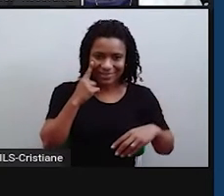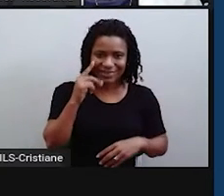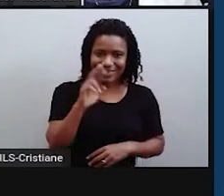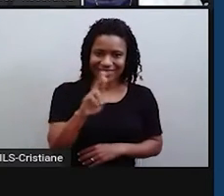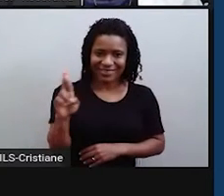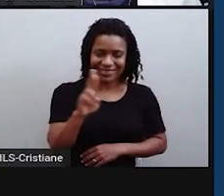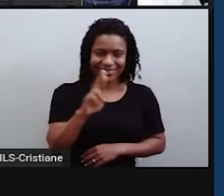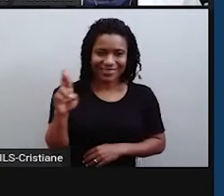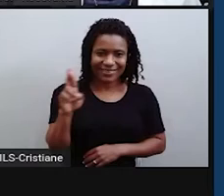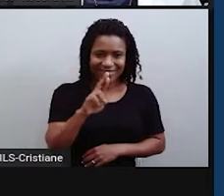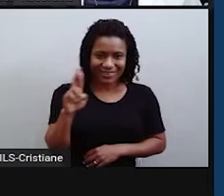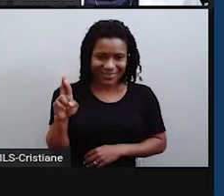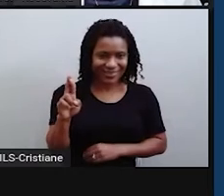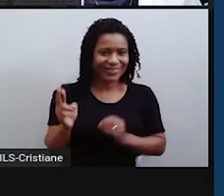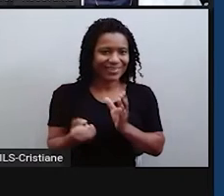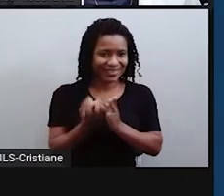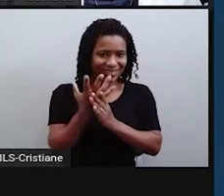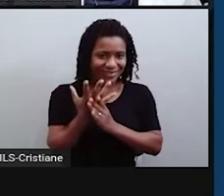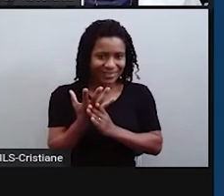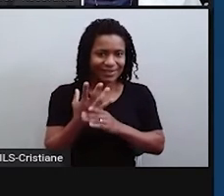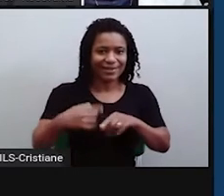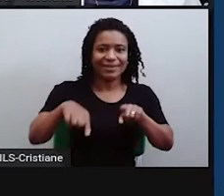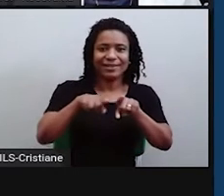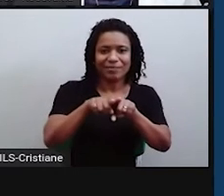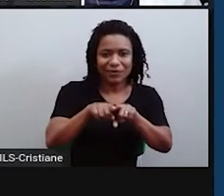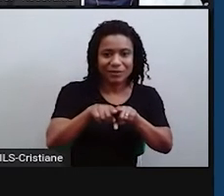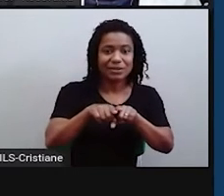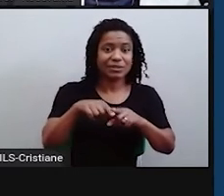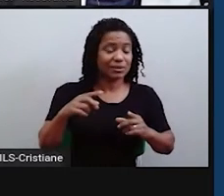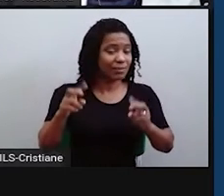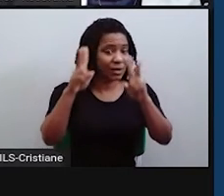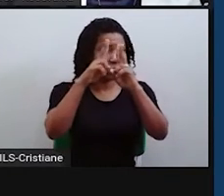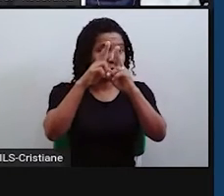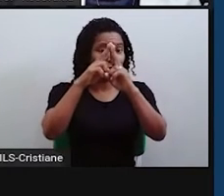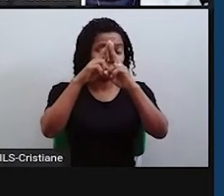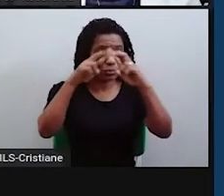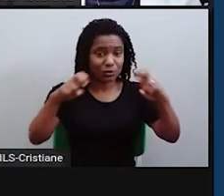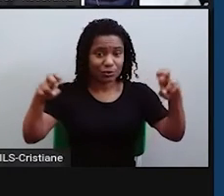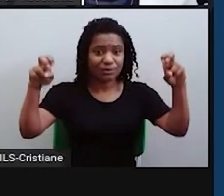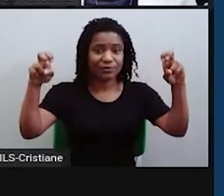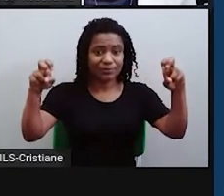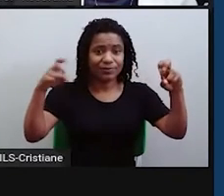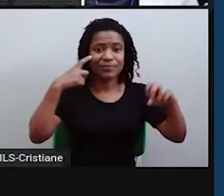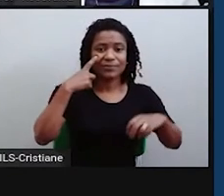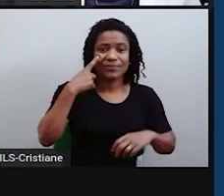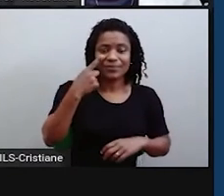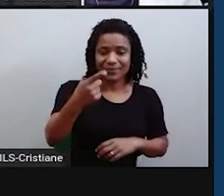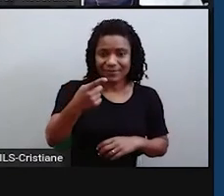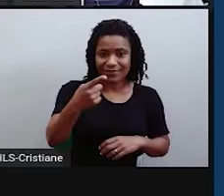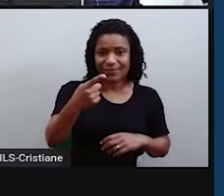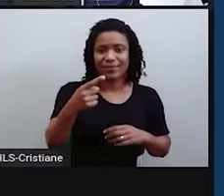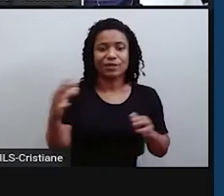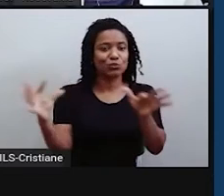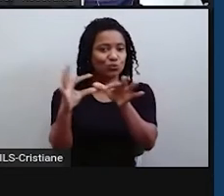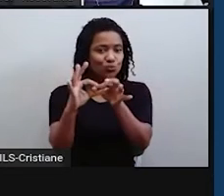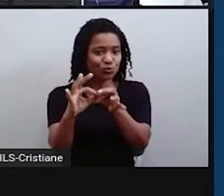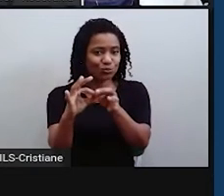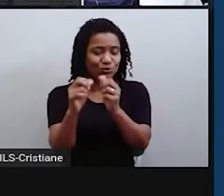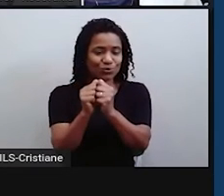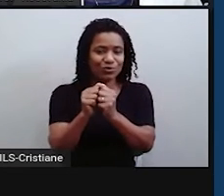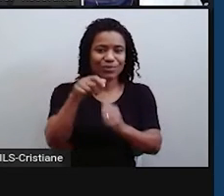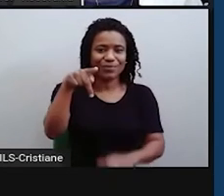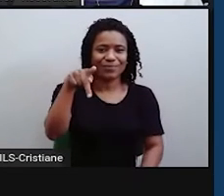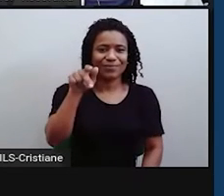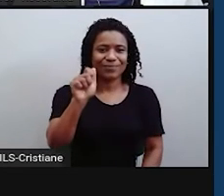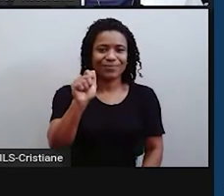Iguaçu, Poção, Oeste de Santa Catarina, né? Desculpa, de cá, de Santa Catarina, e o